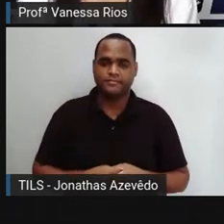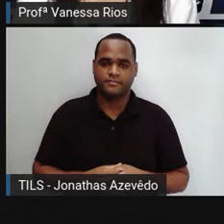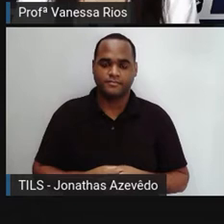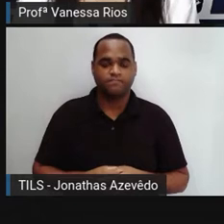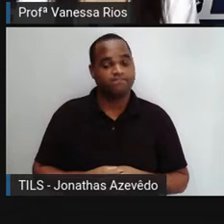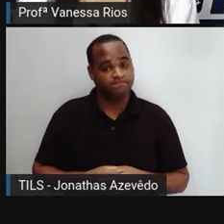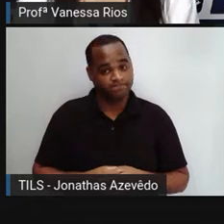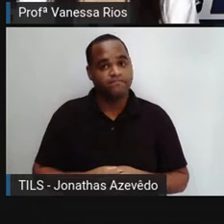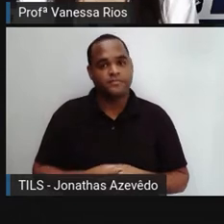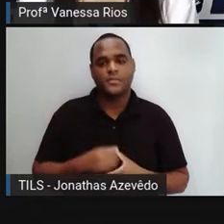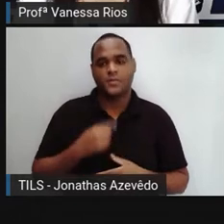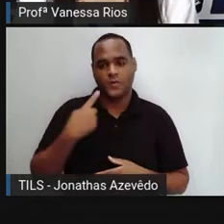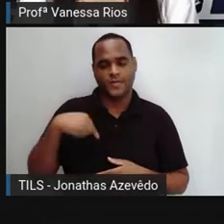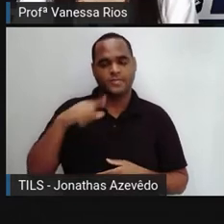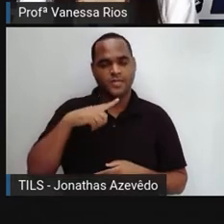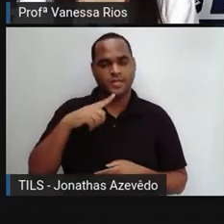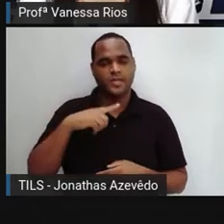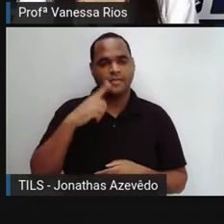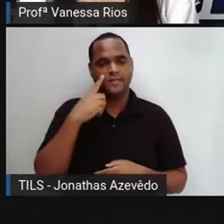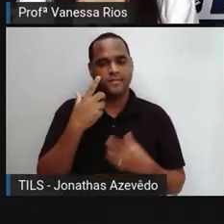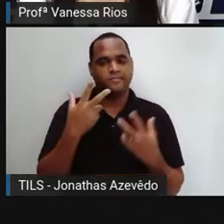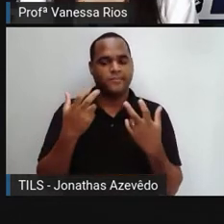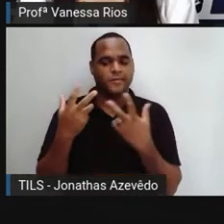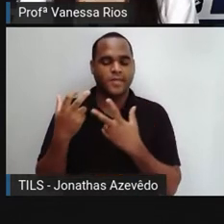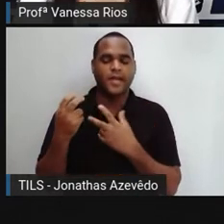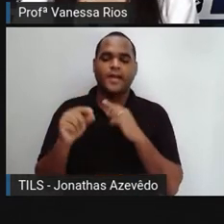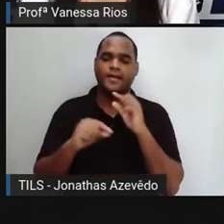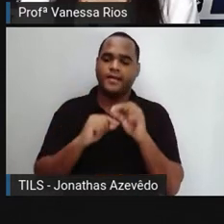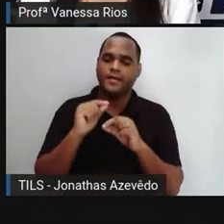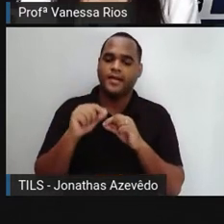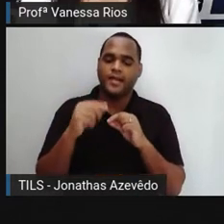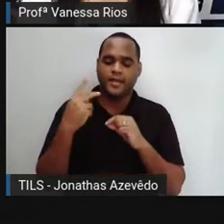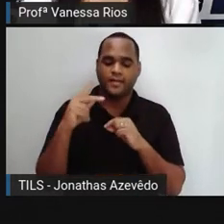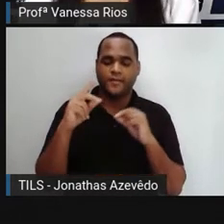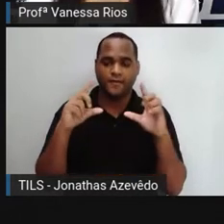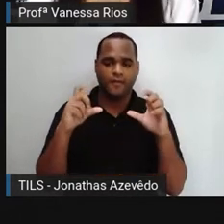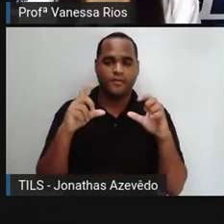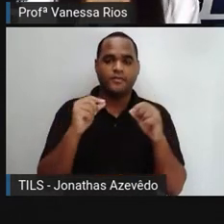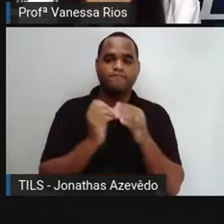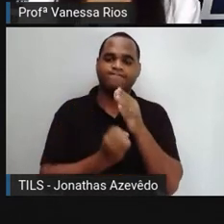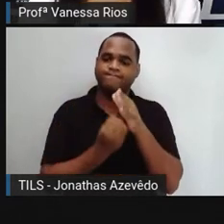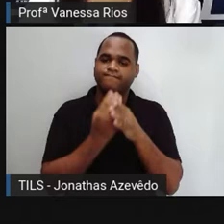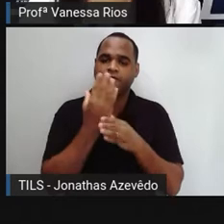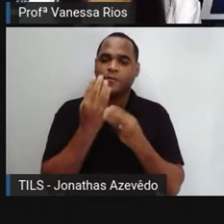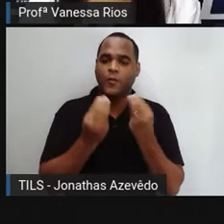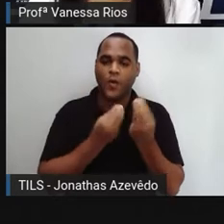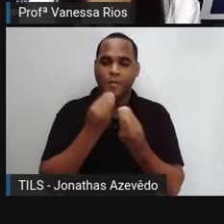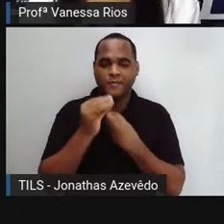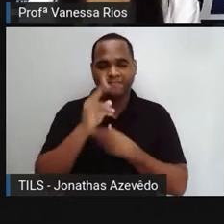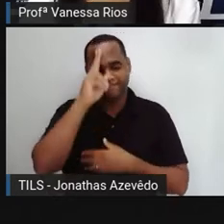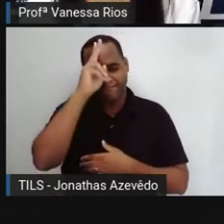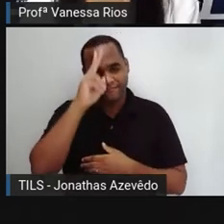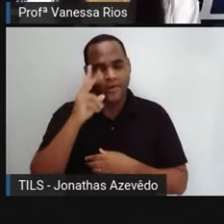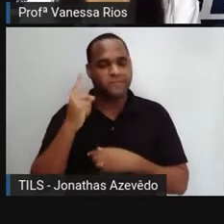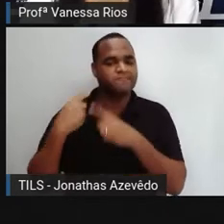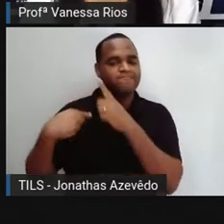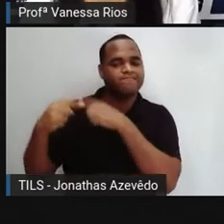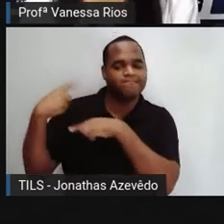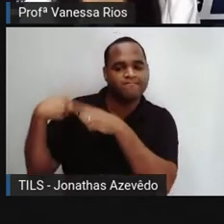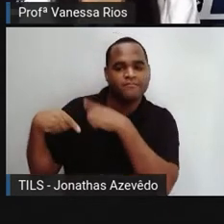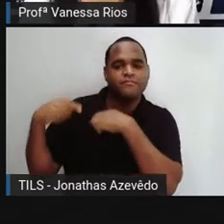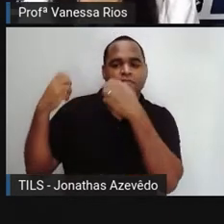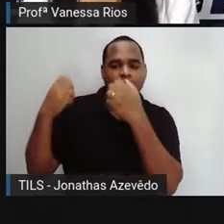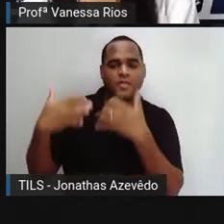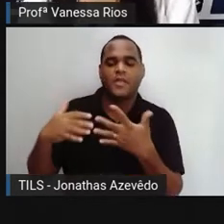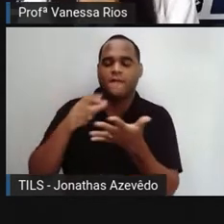E aí a gente observa que a fotografia surge num dado momento histórico, não é assim como muitas